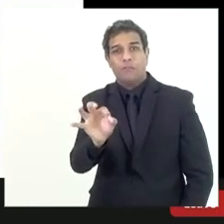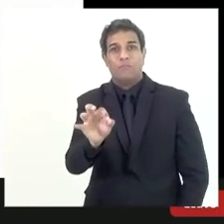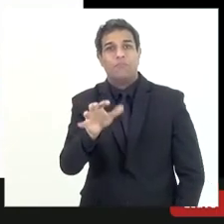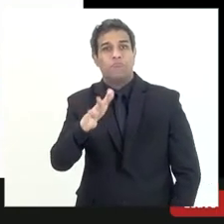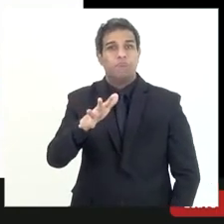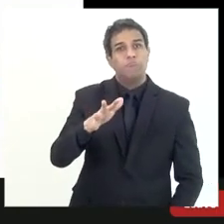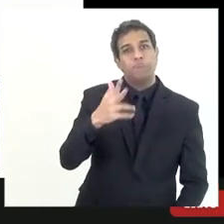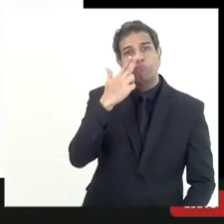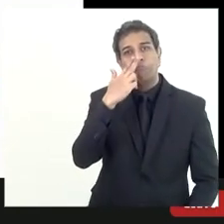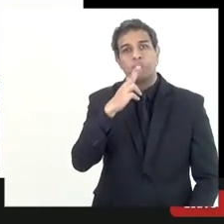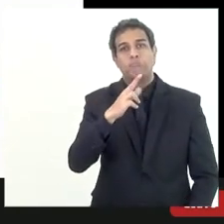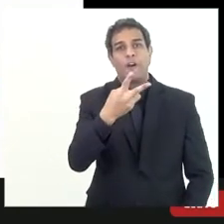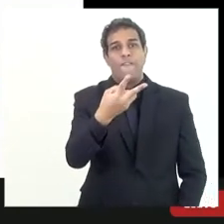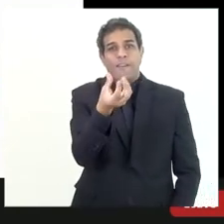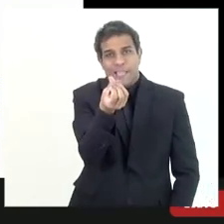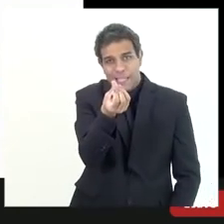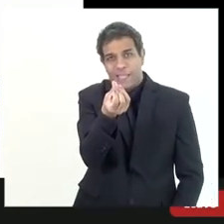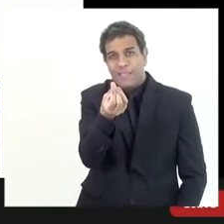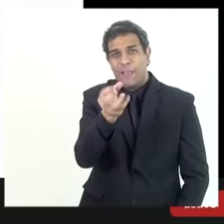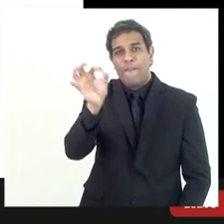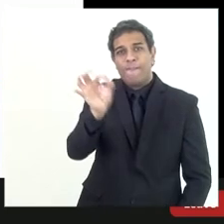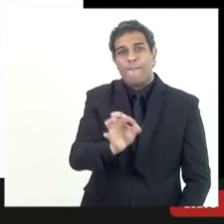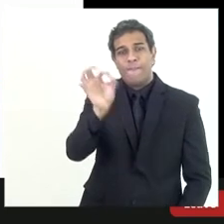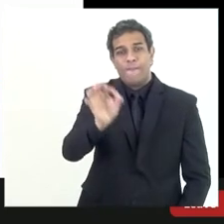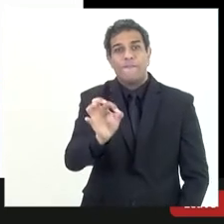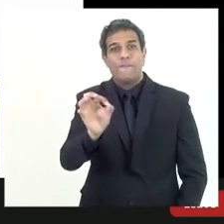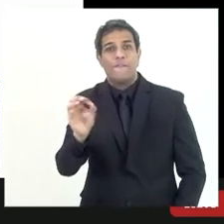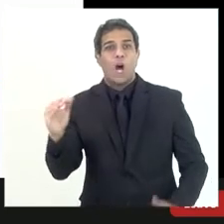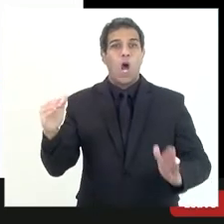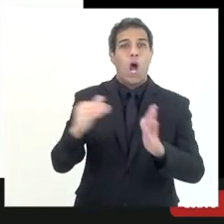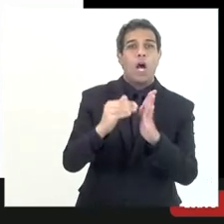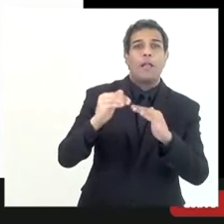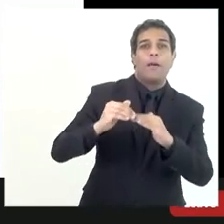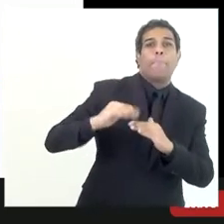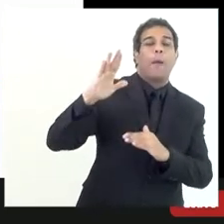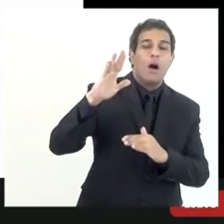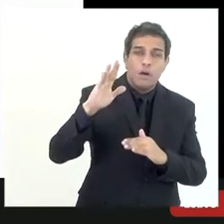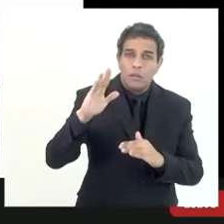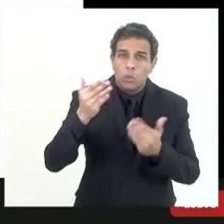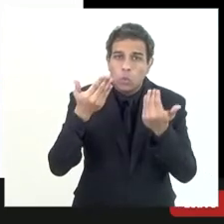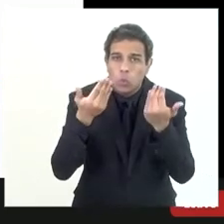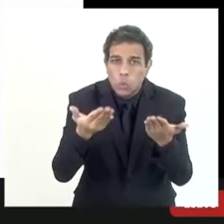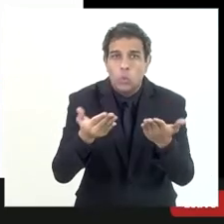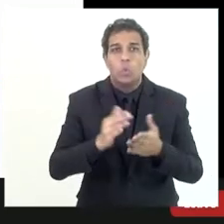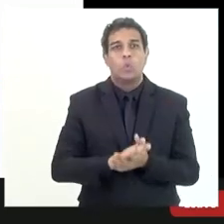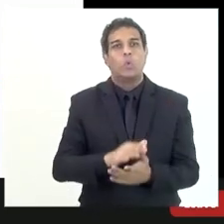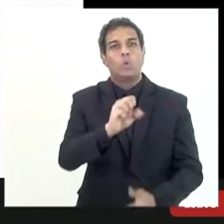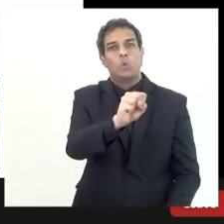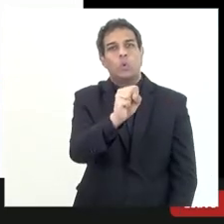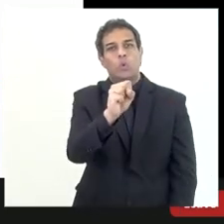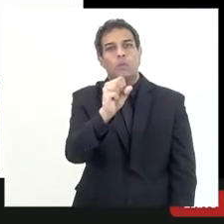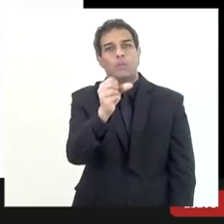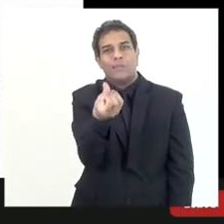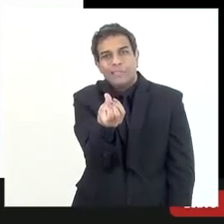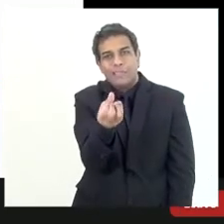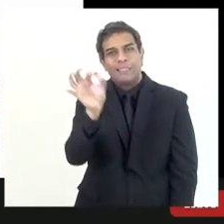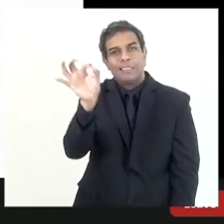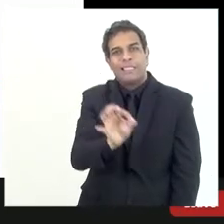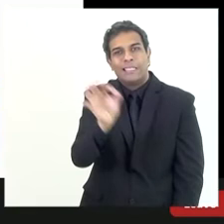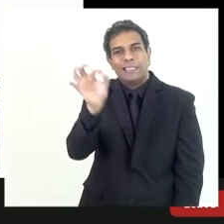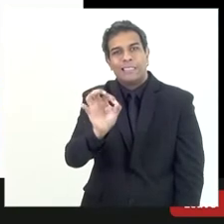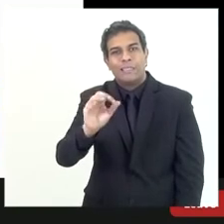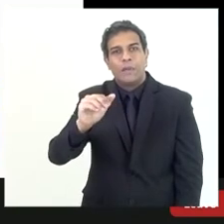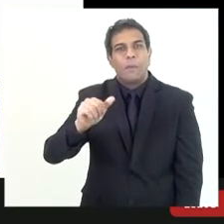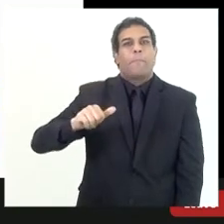média que varia de 26 a 50% até altíssima no último nível que ela varia de 86 a 100